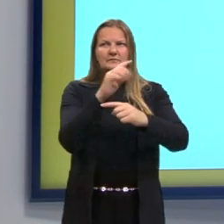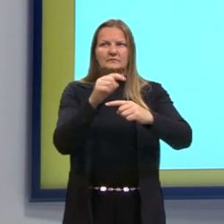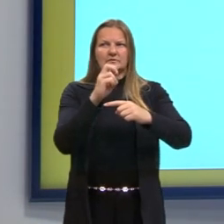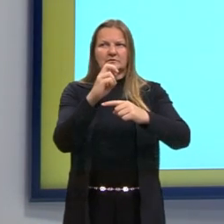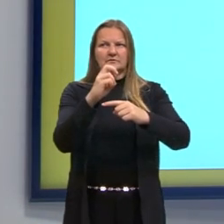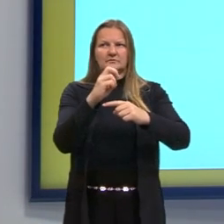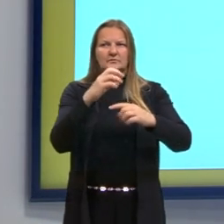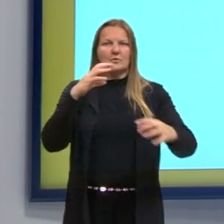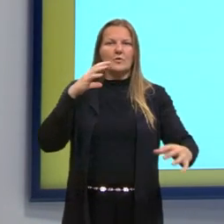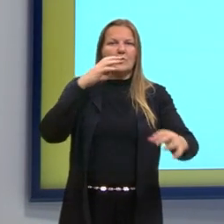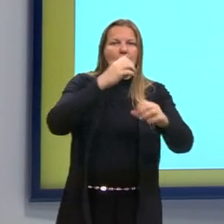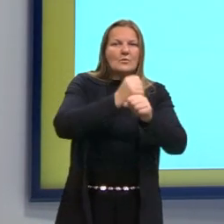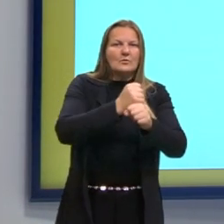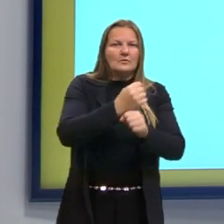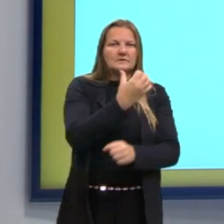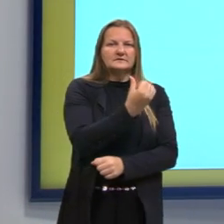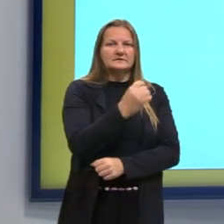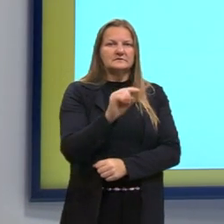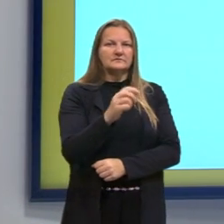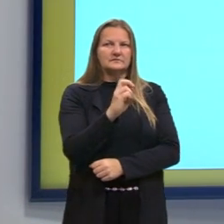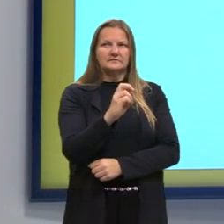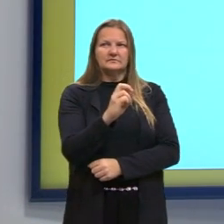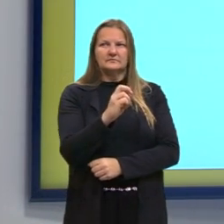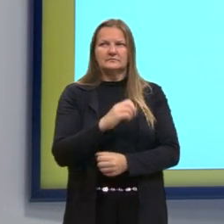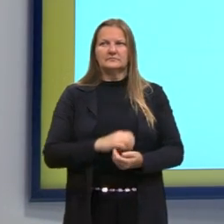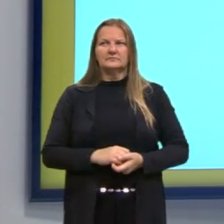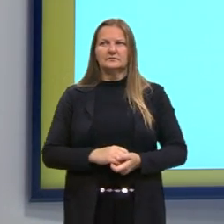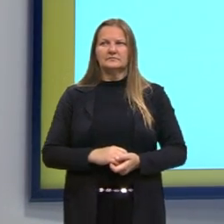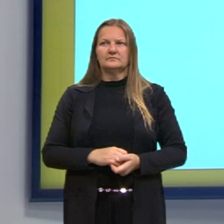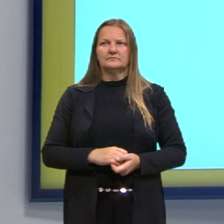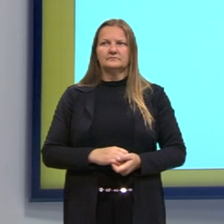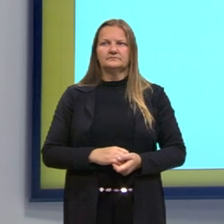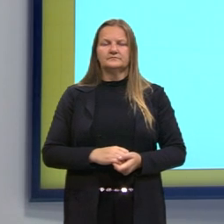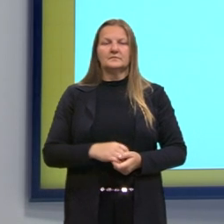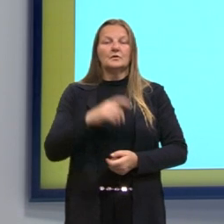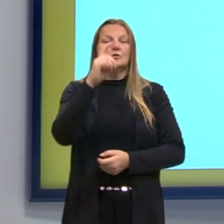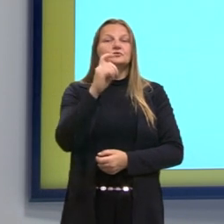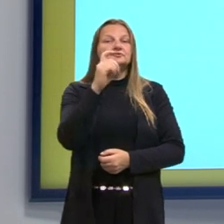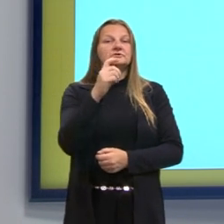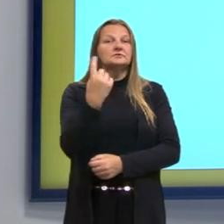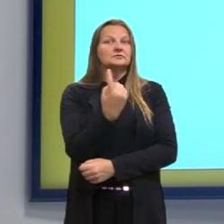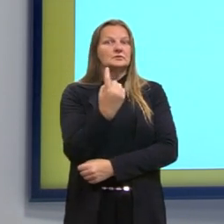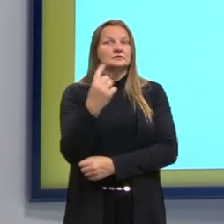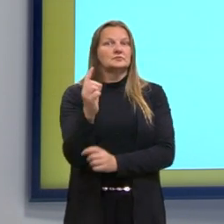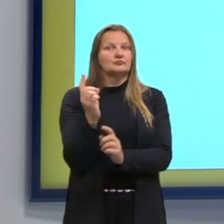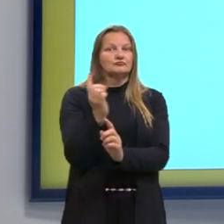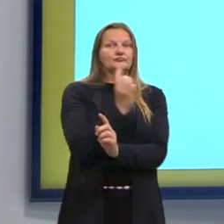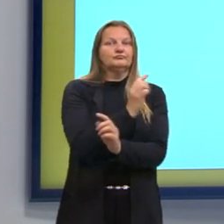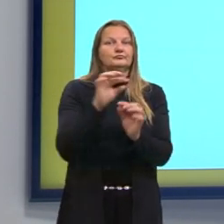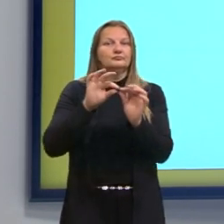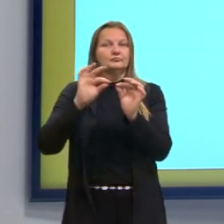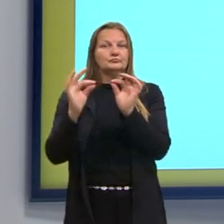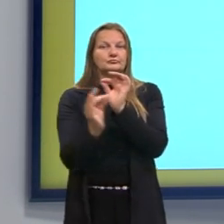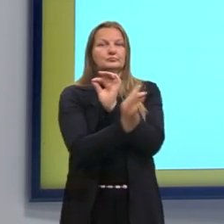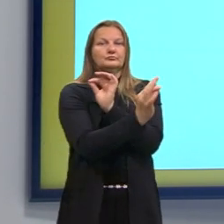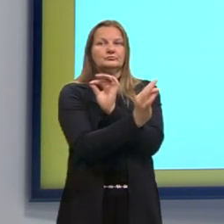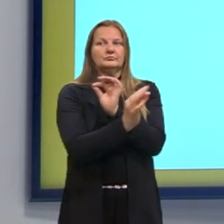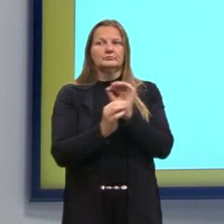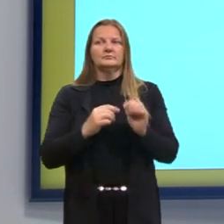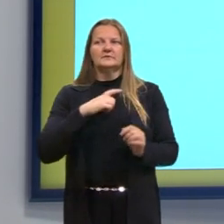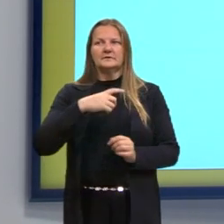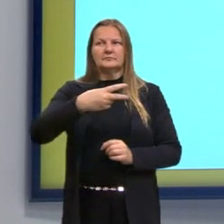vira 6,5. E como eu quero isolar o x, o que nós precisamos cuidar? Eu tenho um